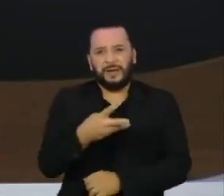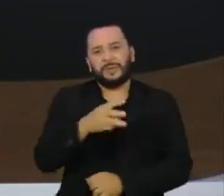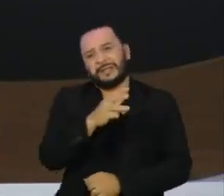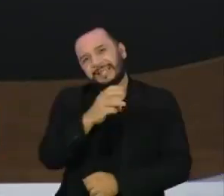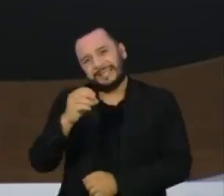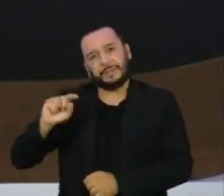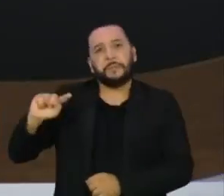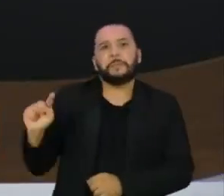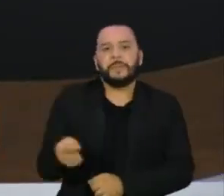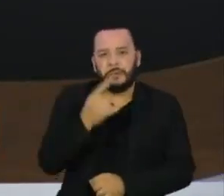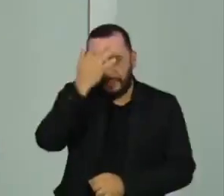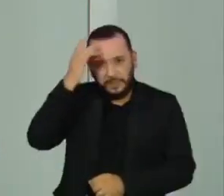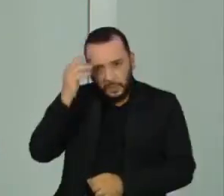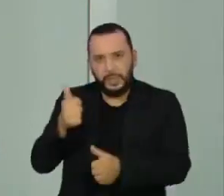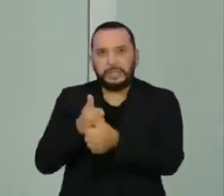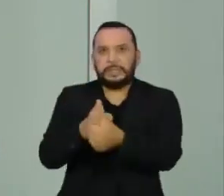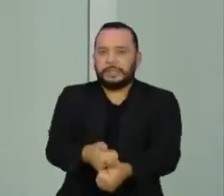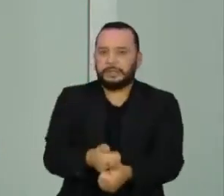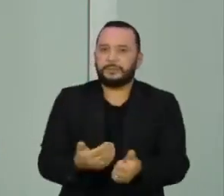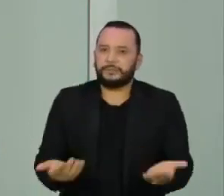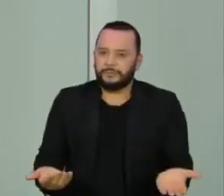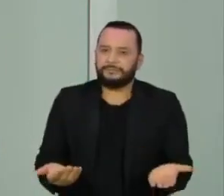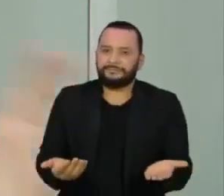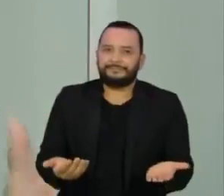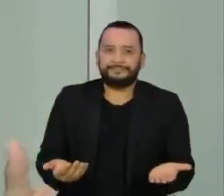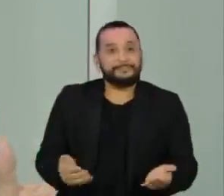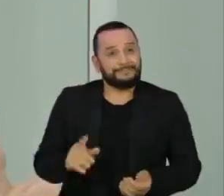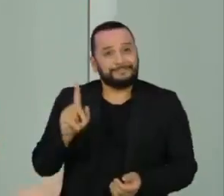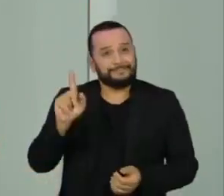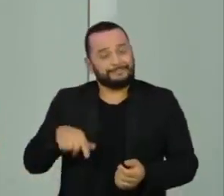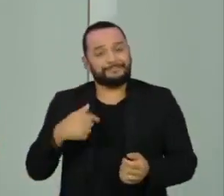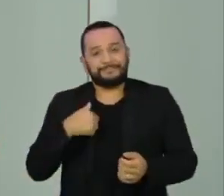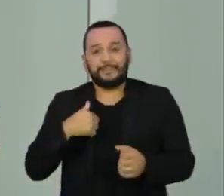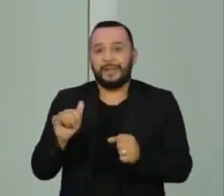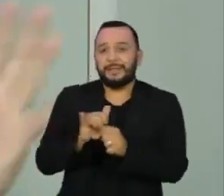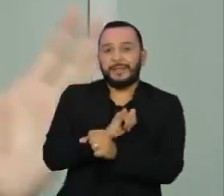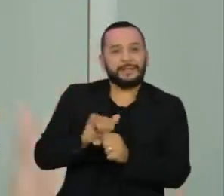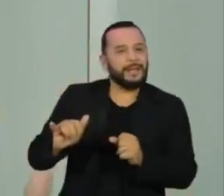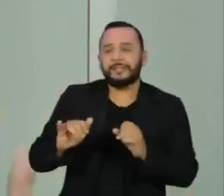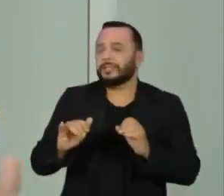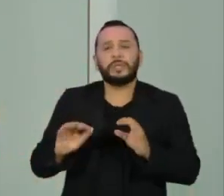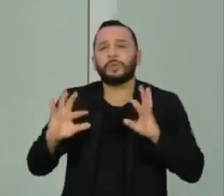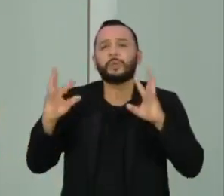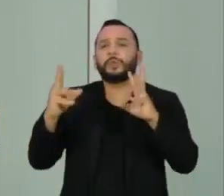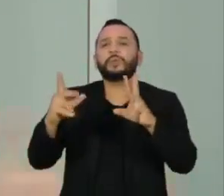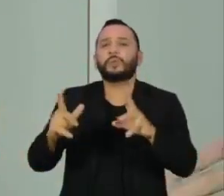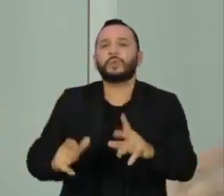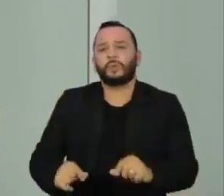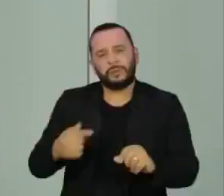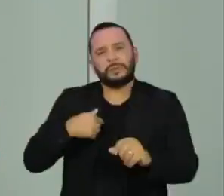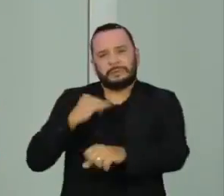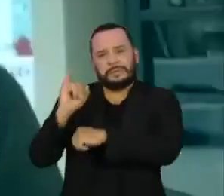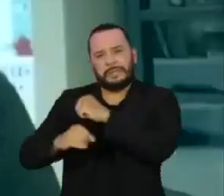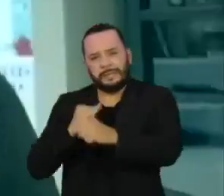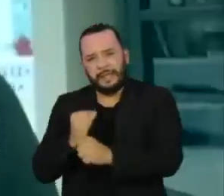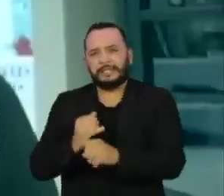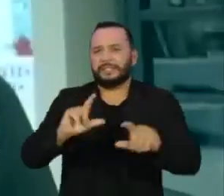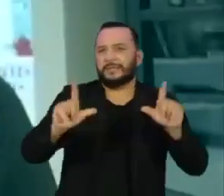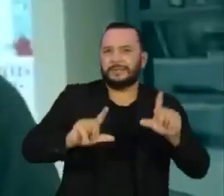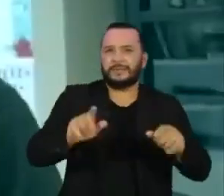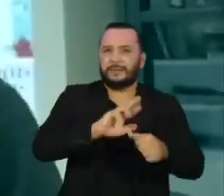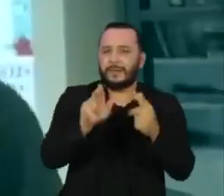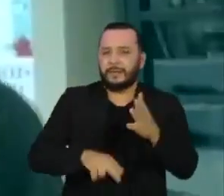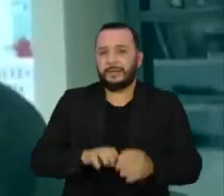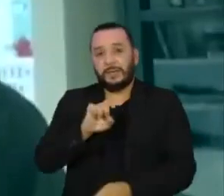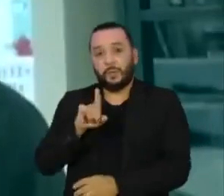mil seguidores na plataforma. O caminho para estar em todas as telas, aonde o espectador estiver. É um caminho sem volta. Eduardo